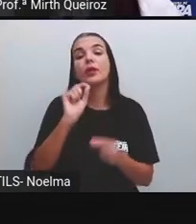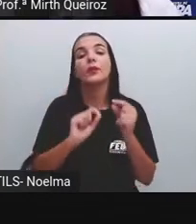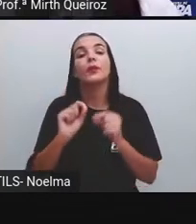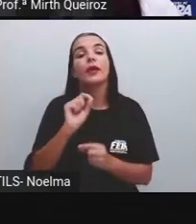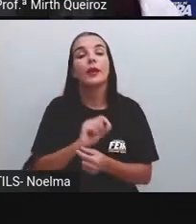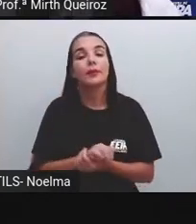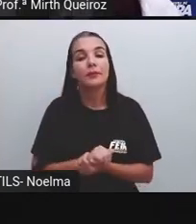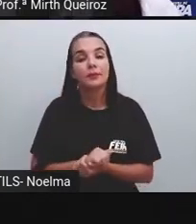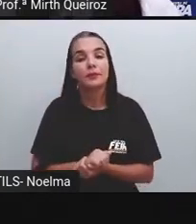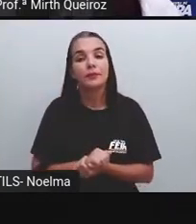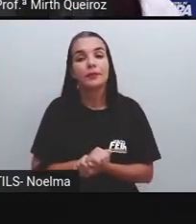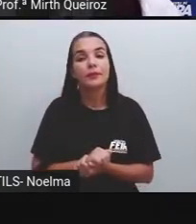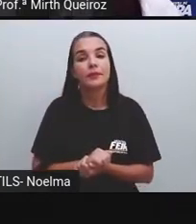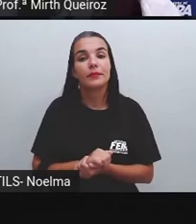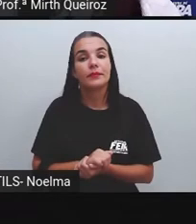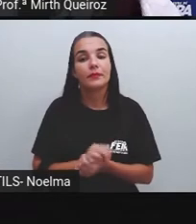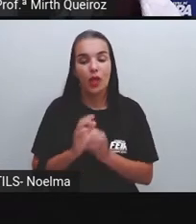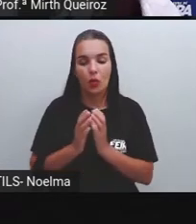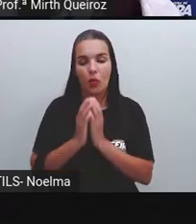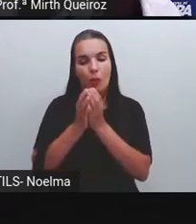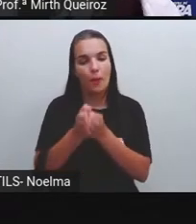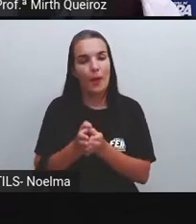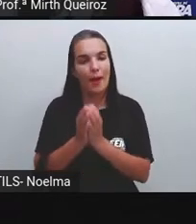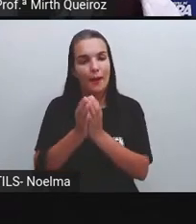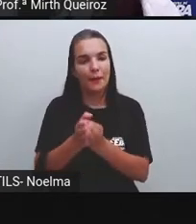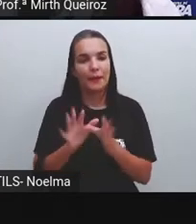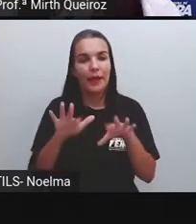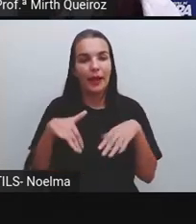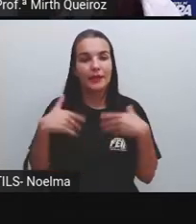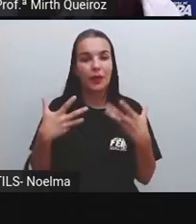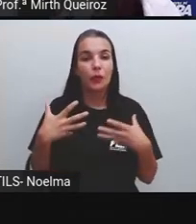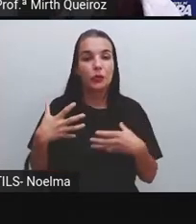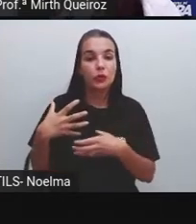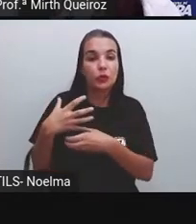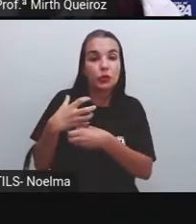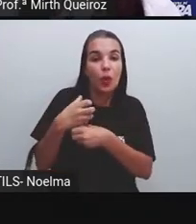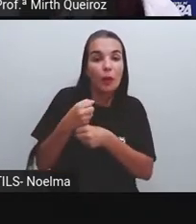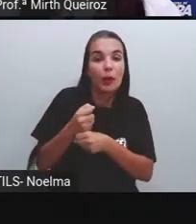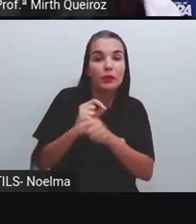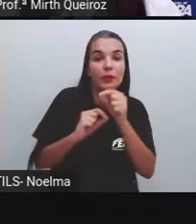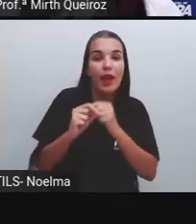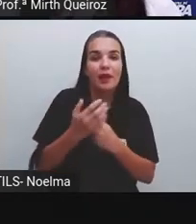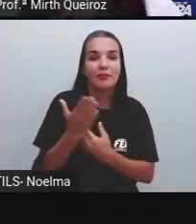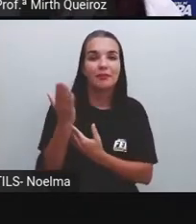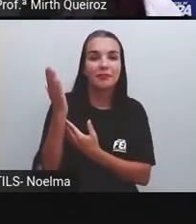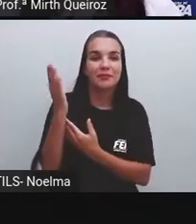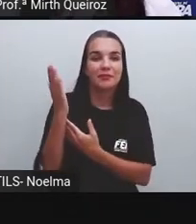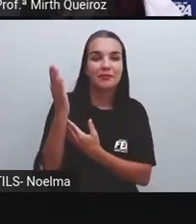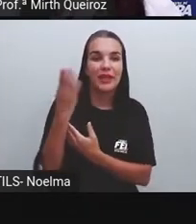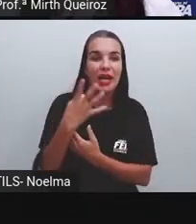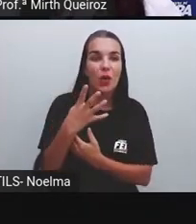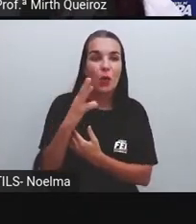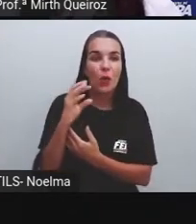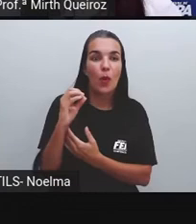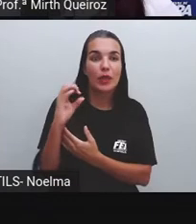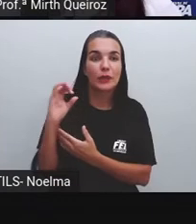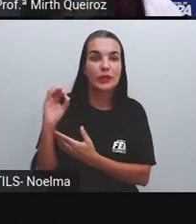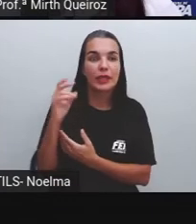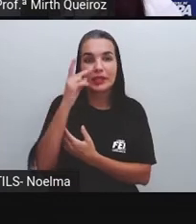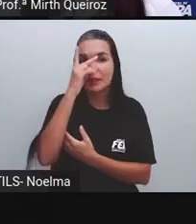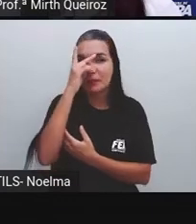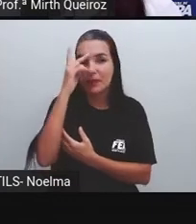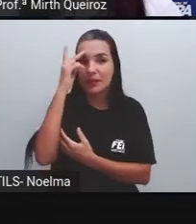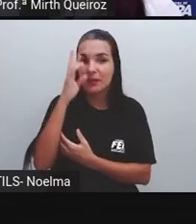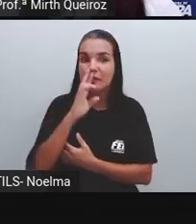responderam que seria o barco. Nós temos um total de quanto? 400 pessoas.